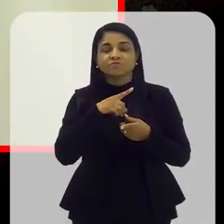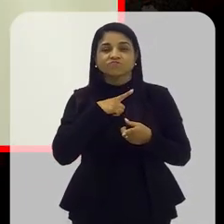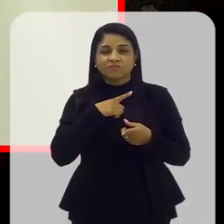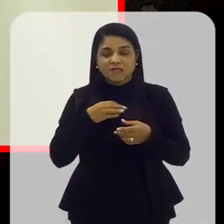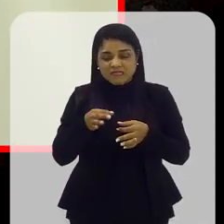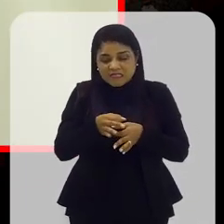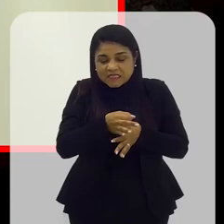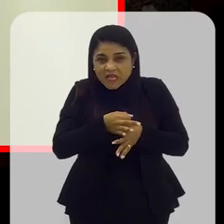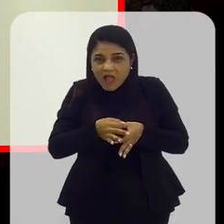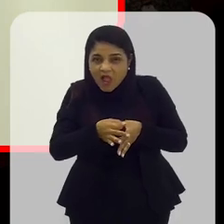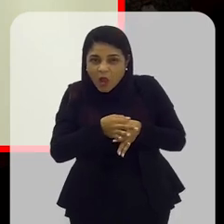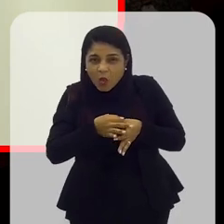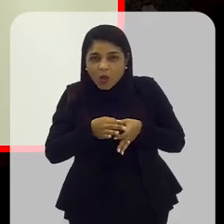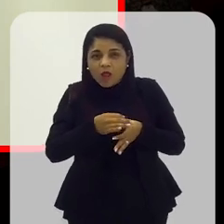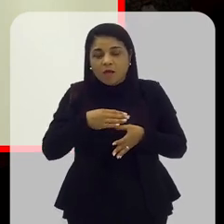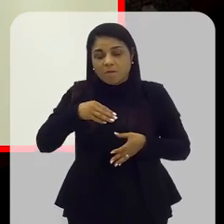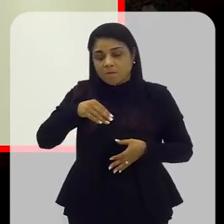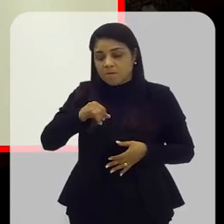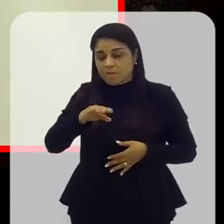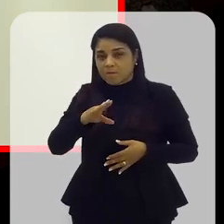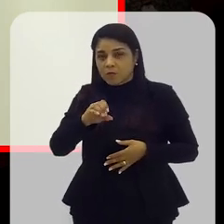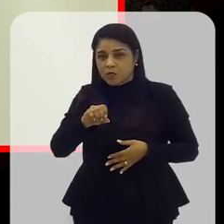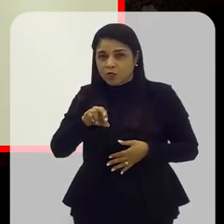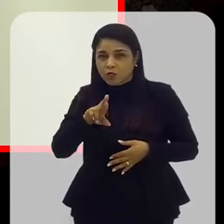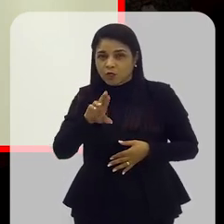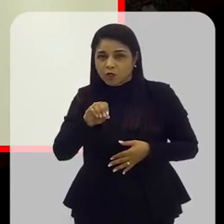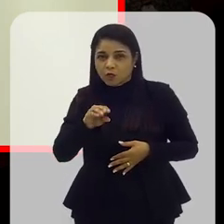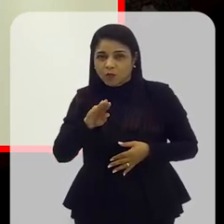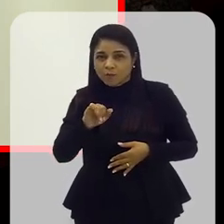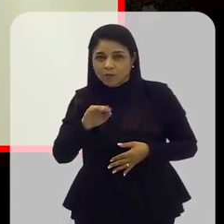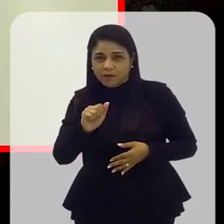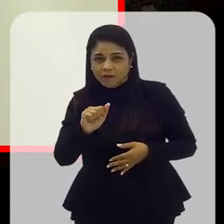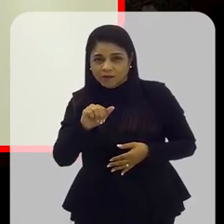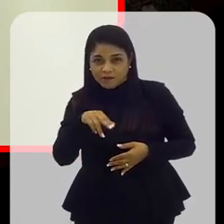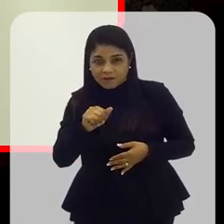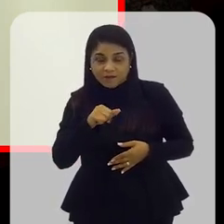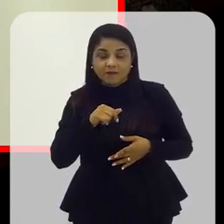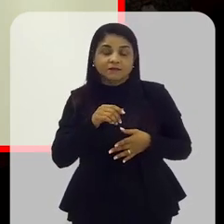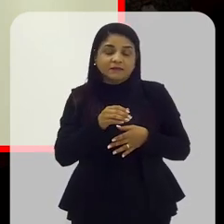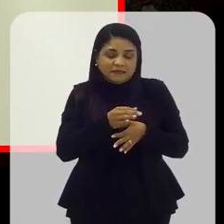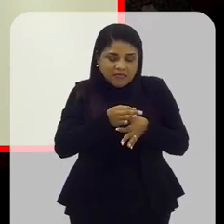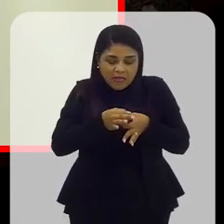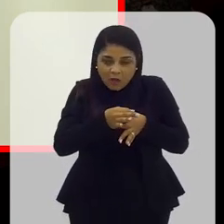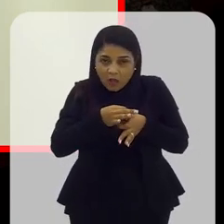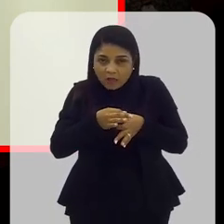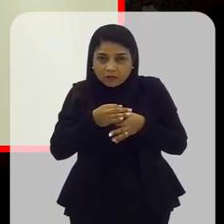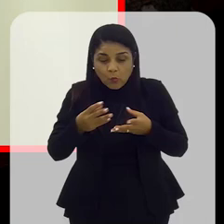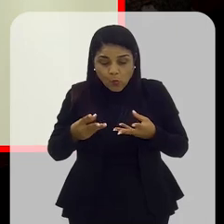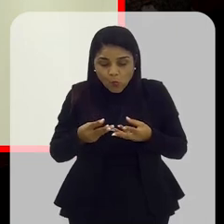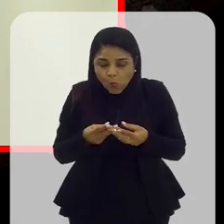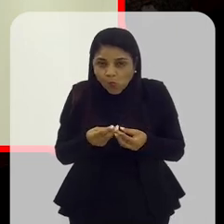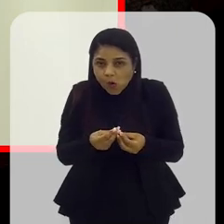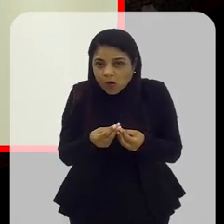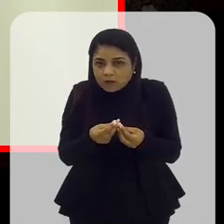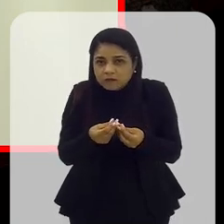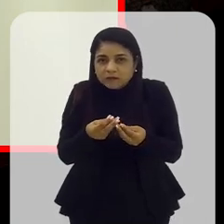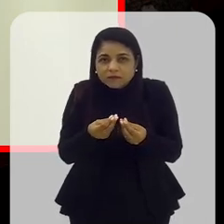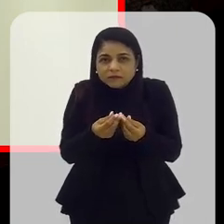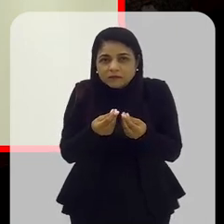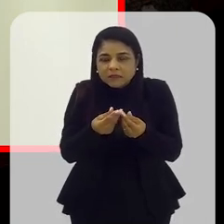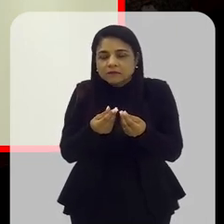muito mais células microbianas no nosso corpo do que células nossas mesmo, a qualidade